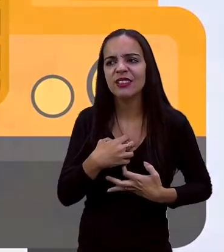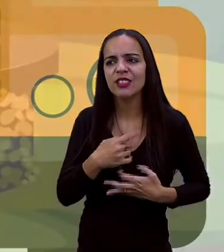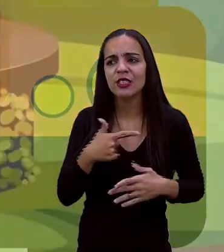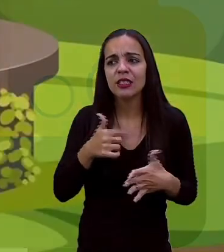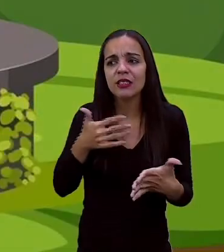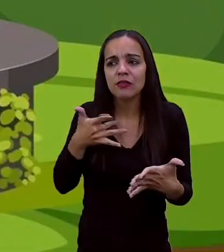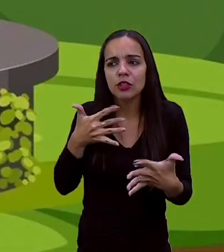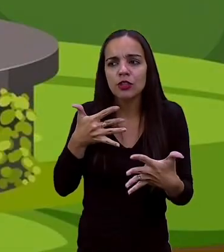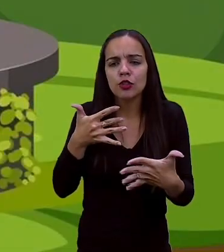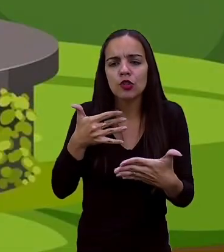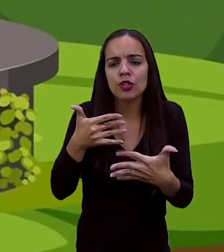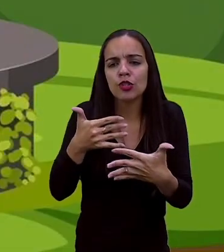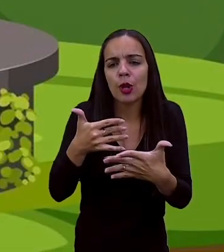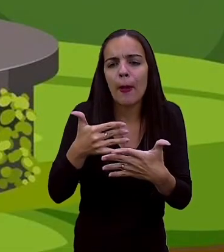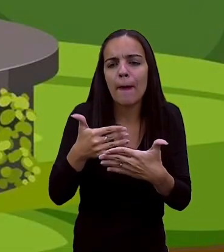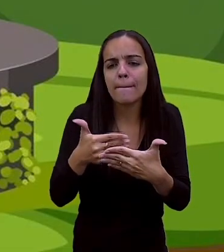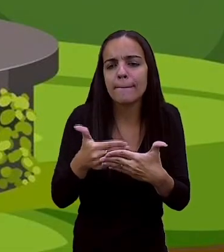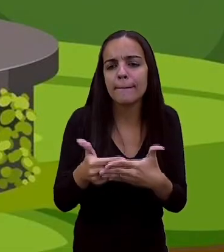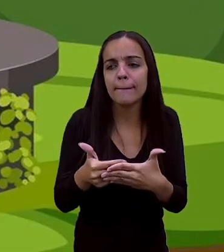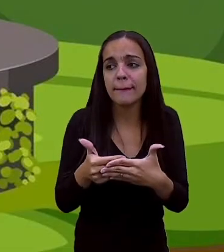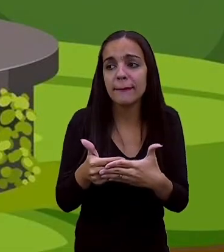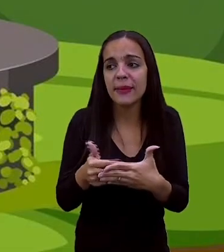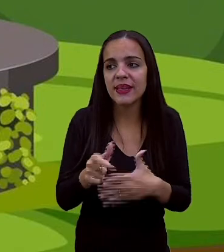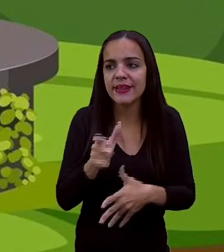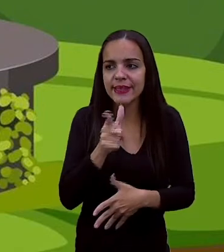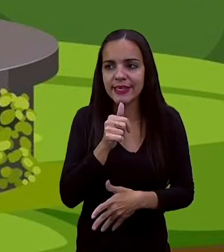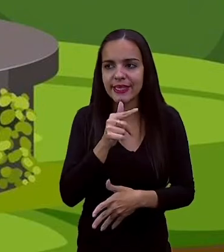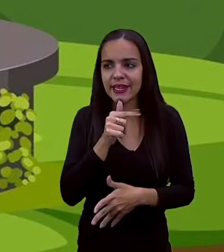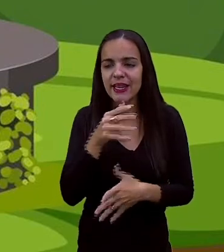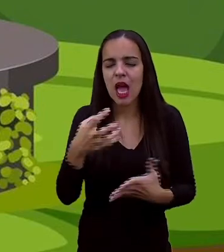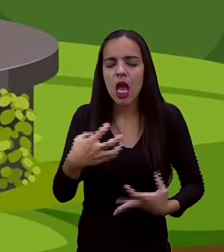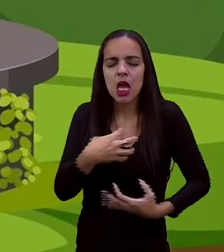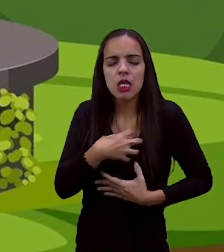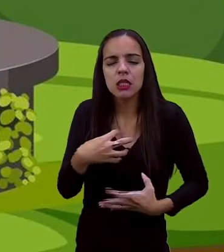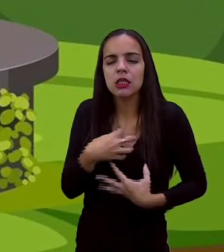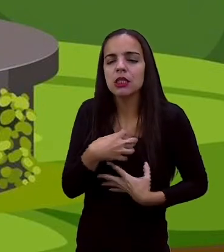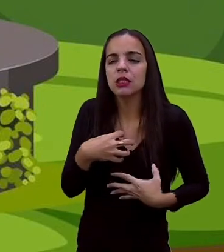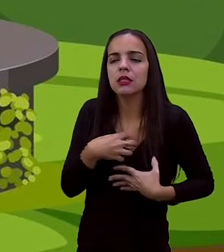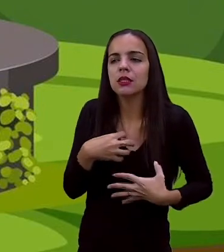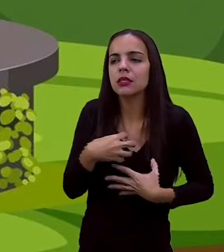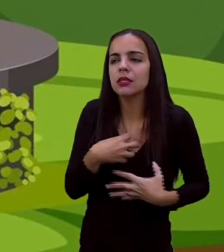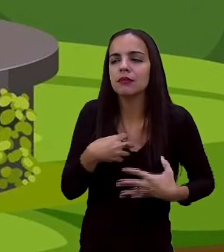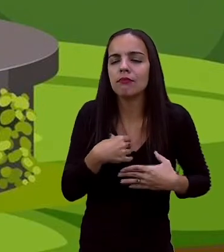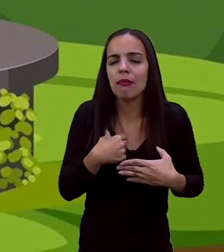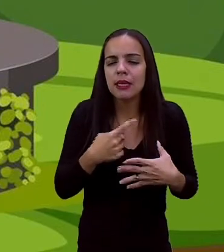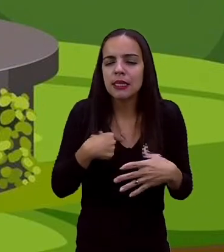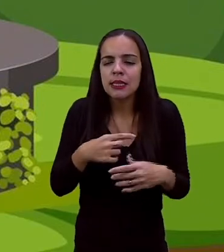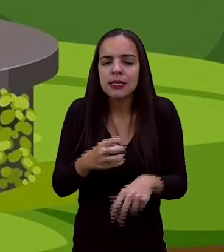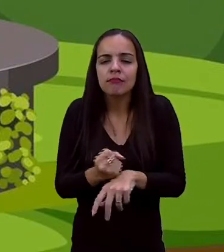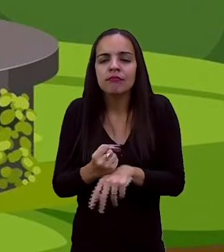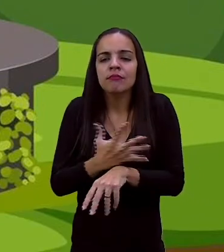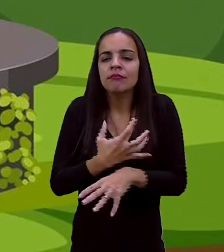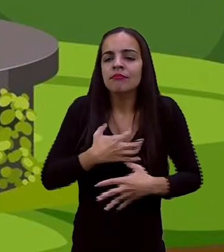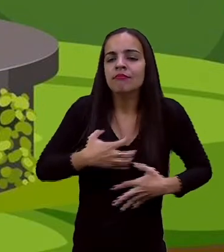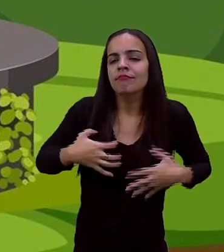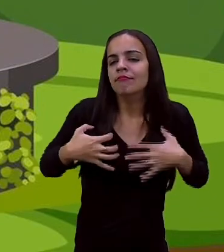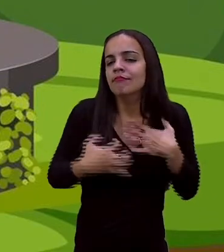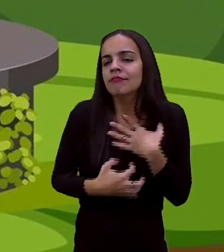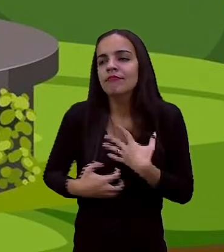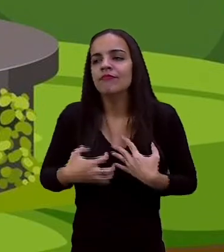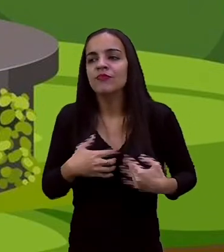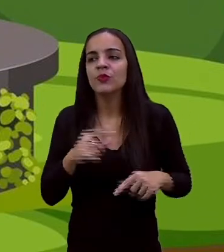estava chegando mais perto da água. E ele pressentia que cada vez se aproximava mais.